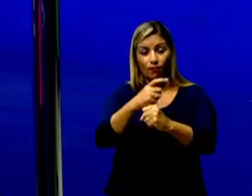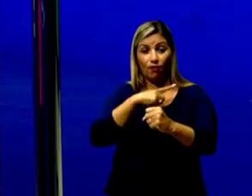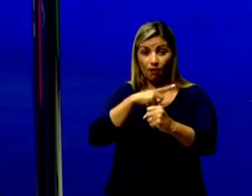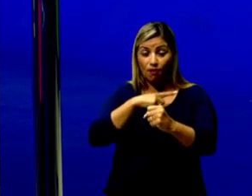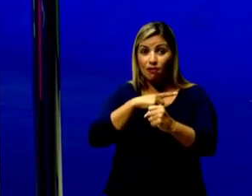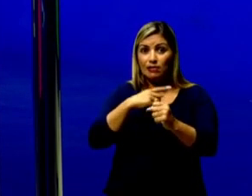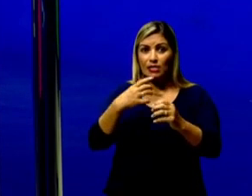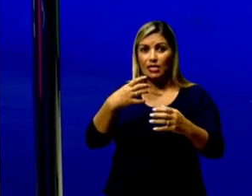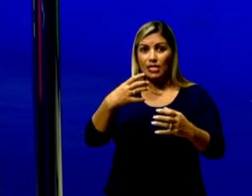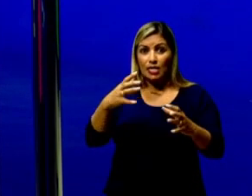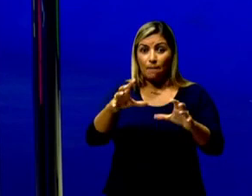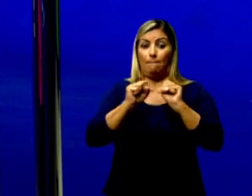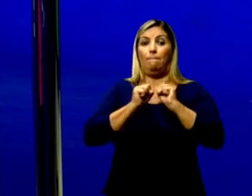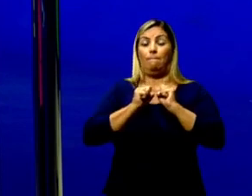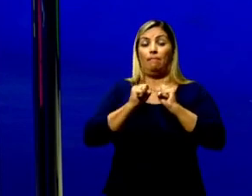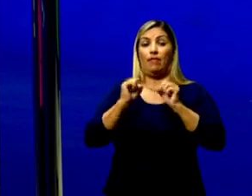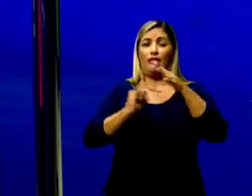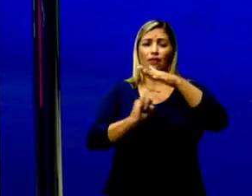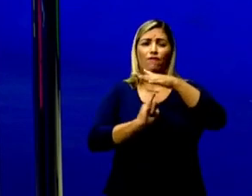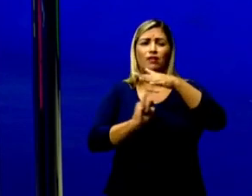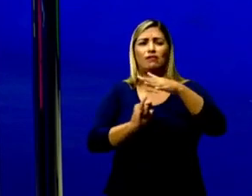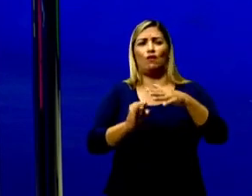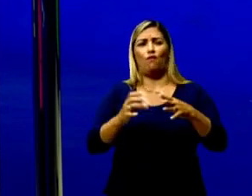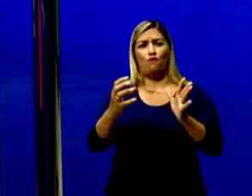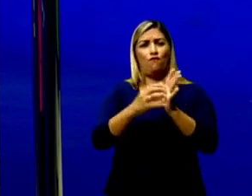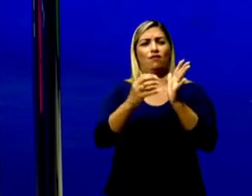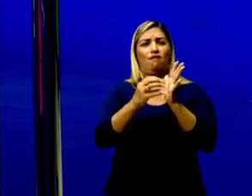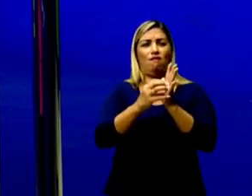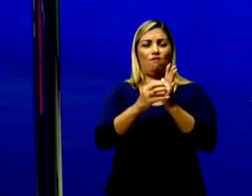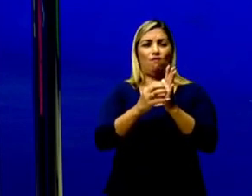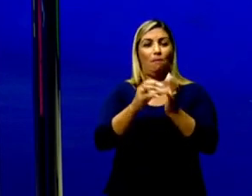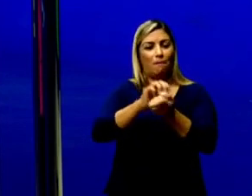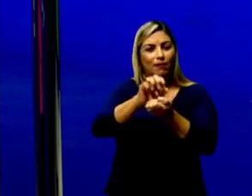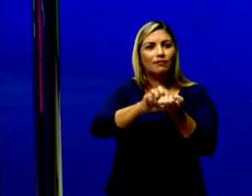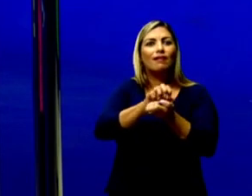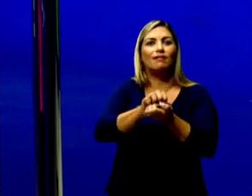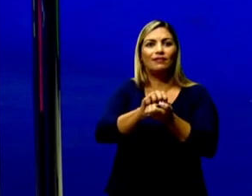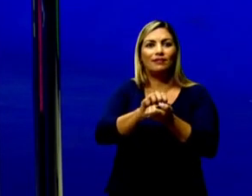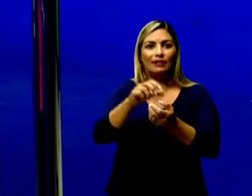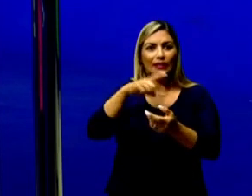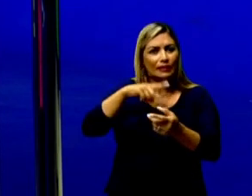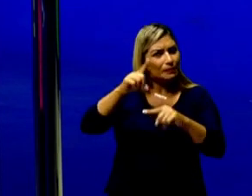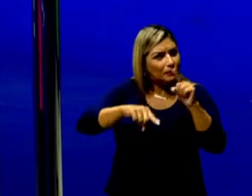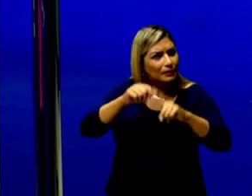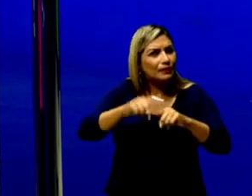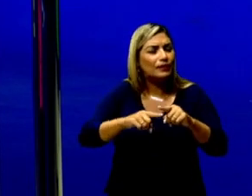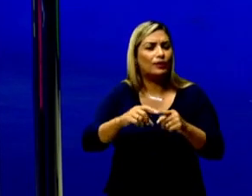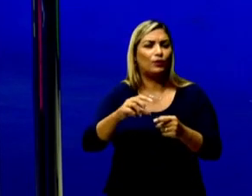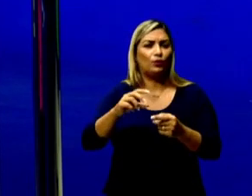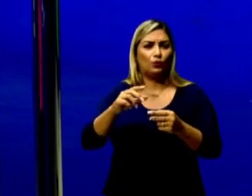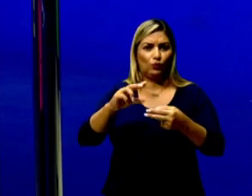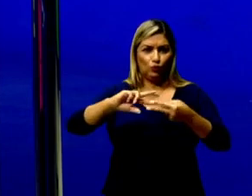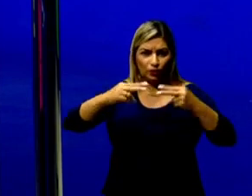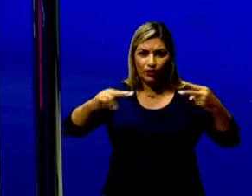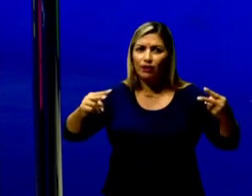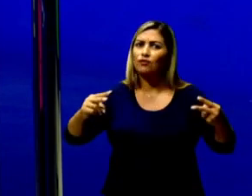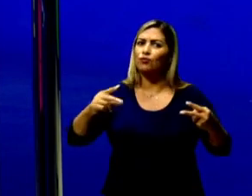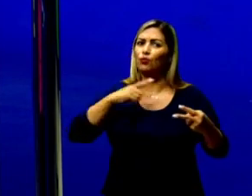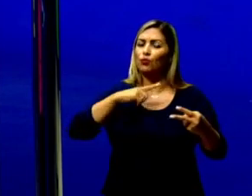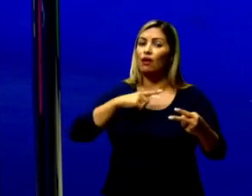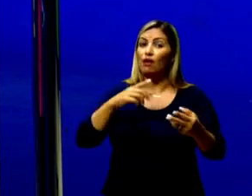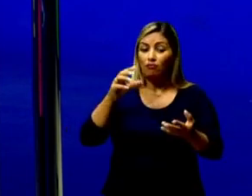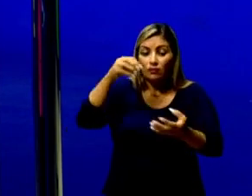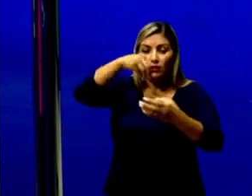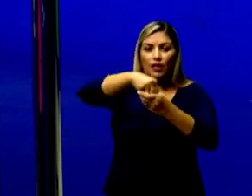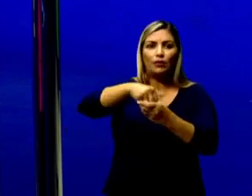meio dessa infecção viral nas bactérias. Esse material genético viral, ele é incorporado pela bactéria. E o que